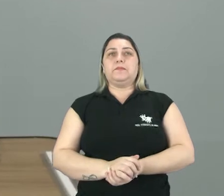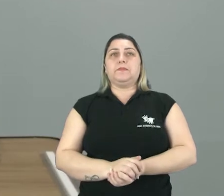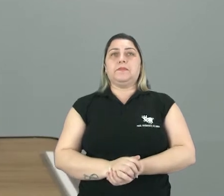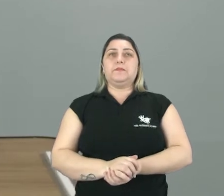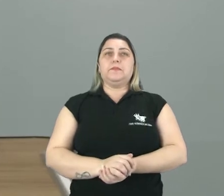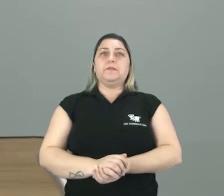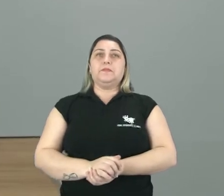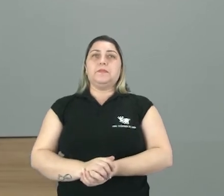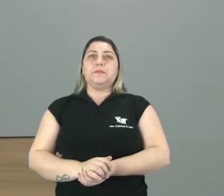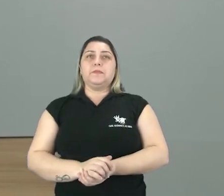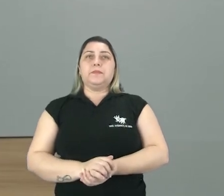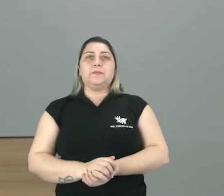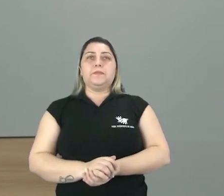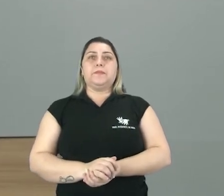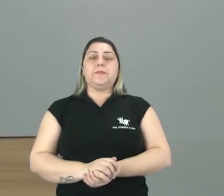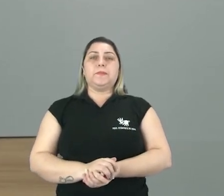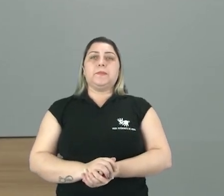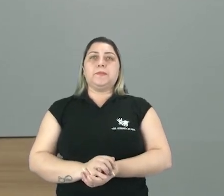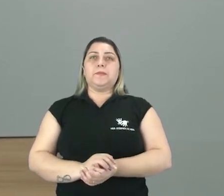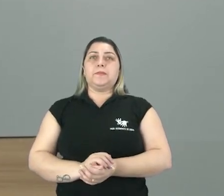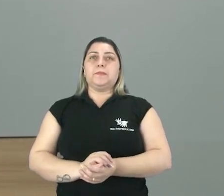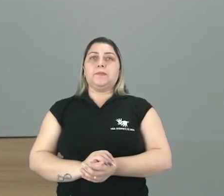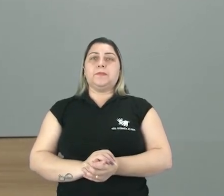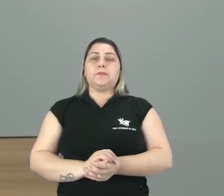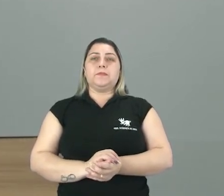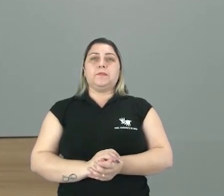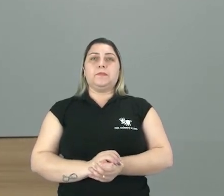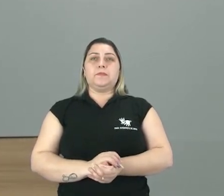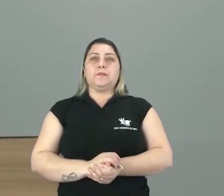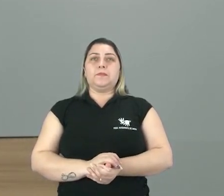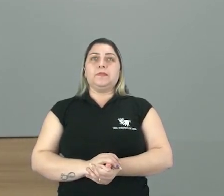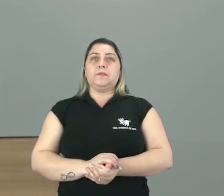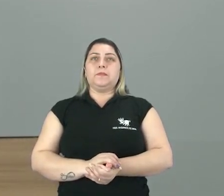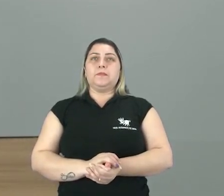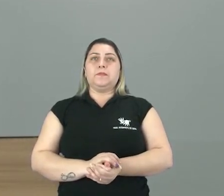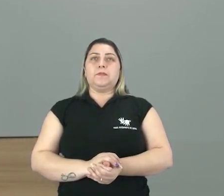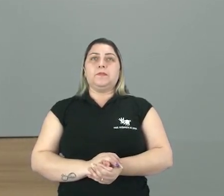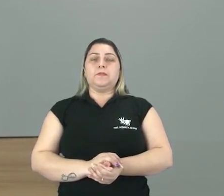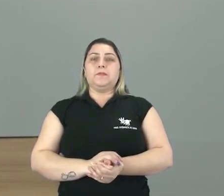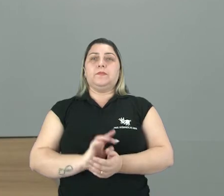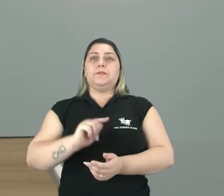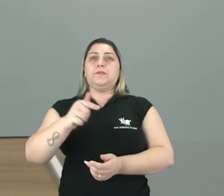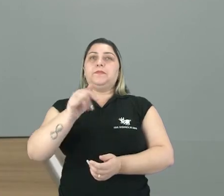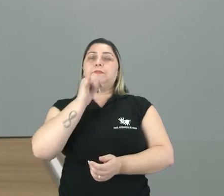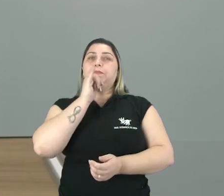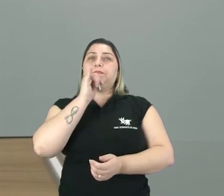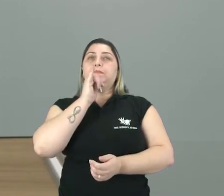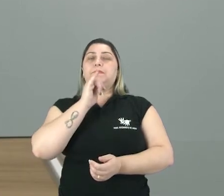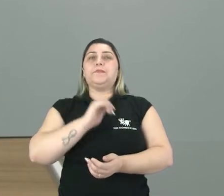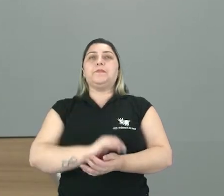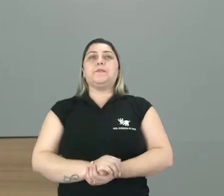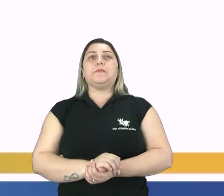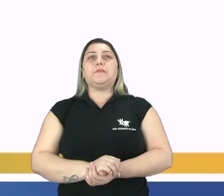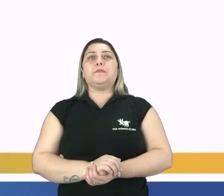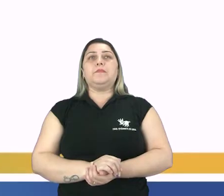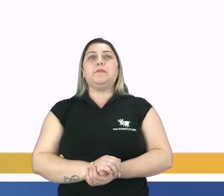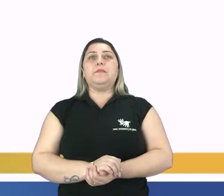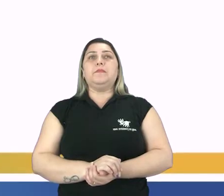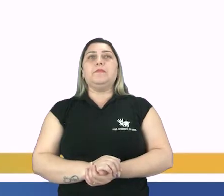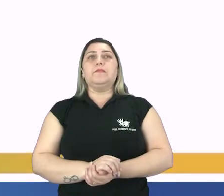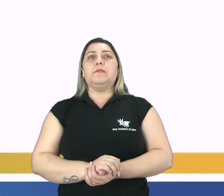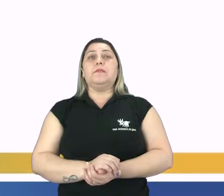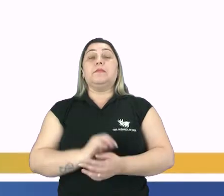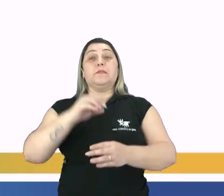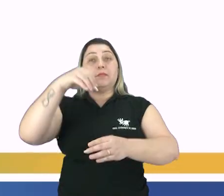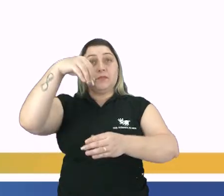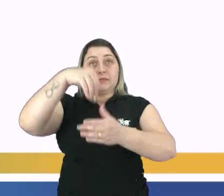mudanças em nossas vidas pessoais aí. Vamos ver outro exemplo aí na telinha. Vamos lá. A migração